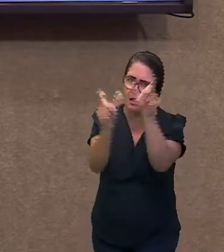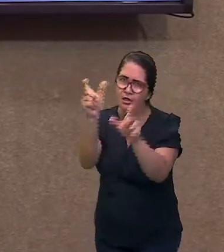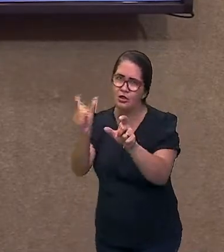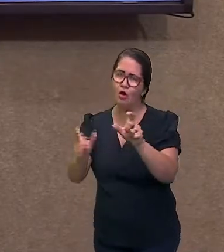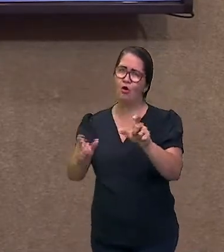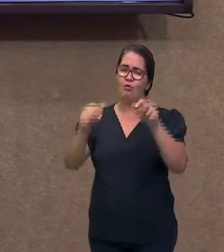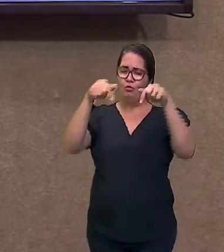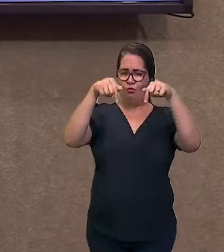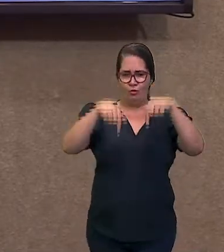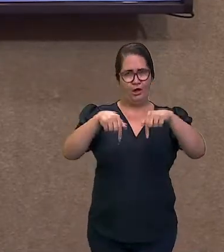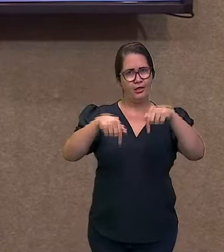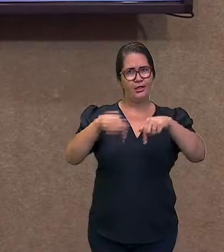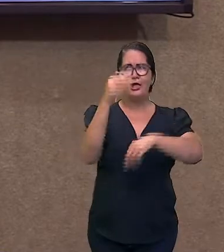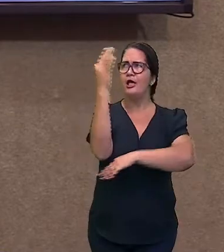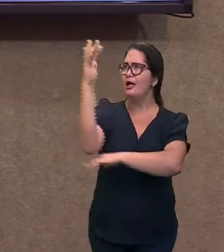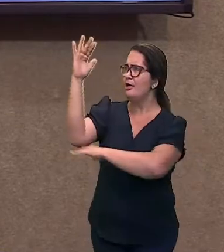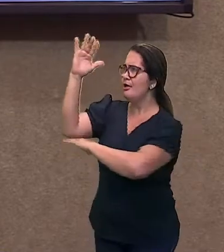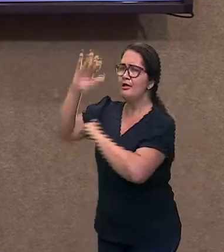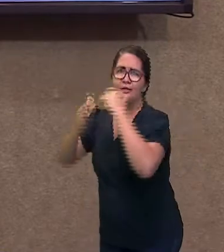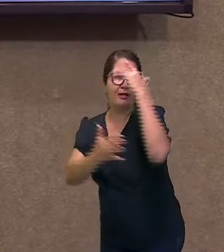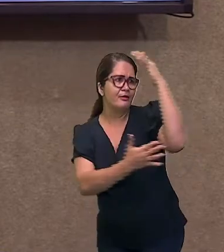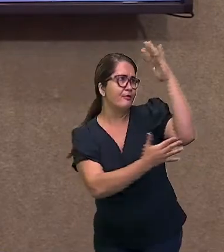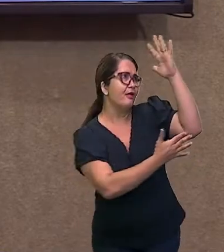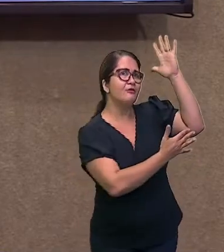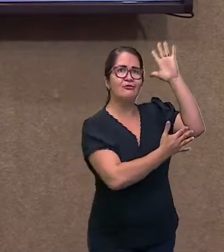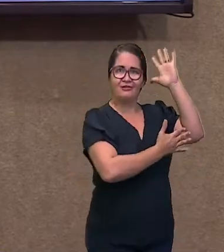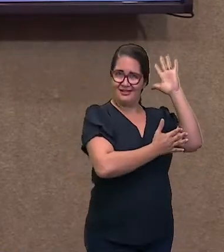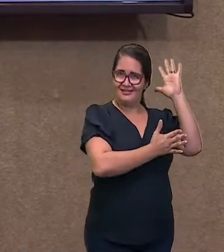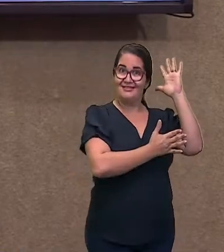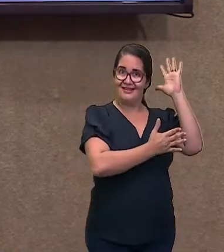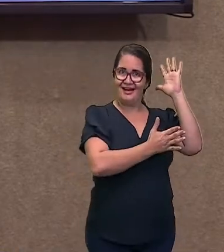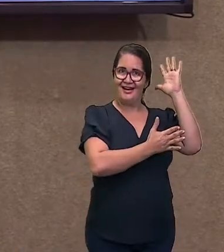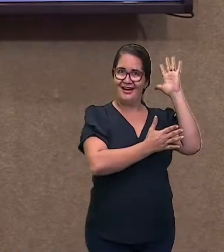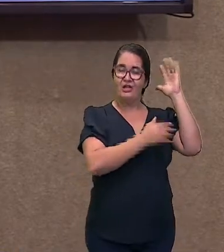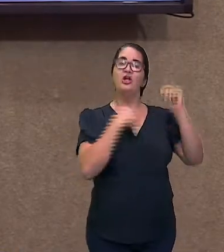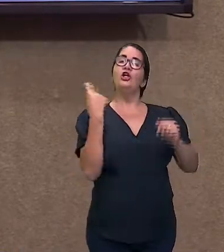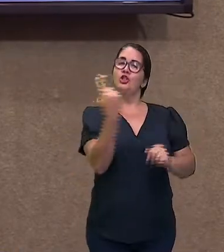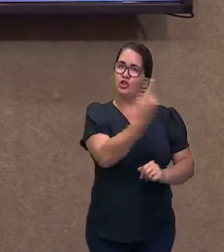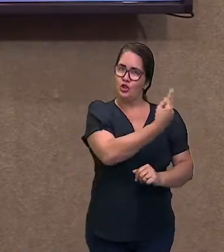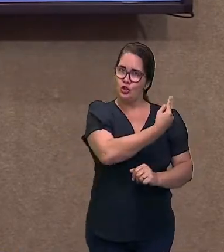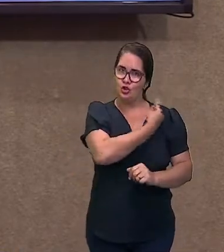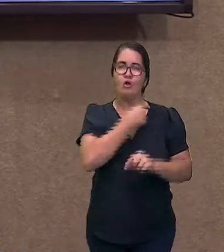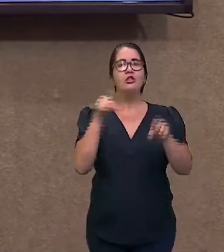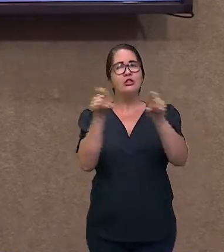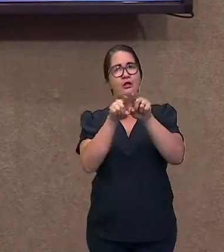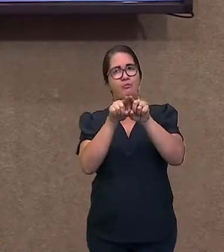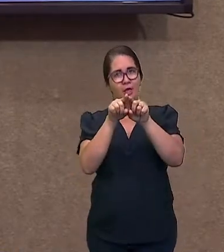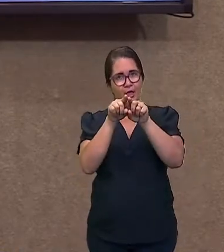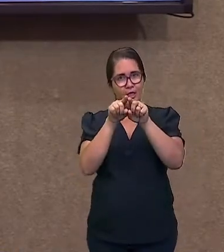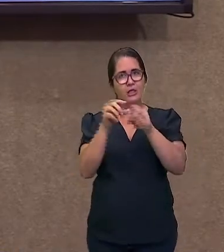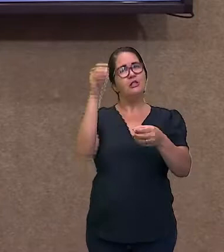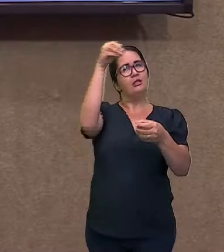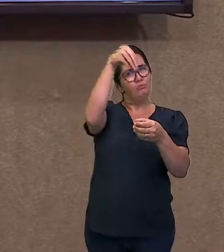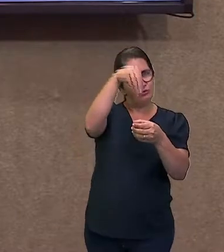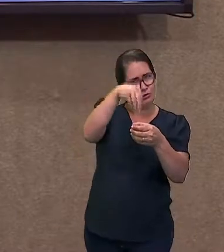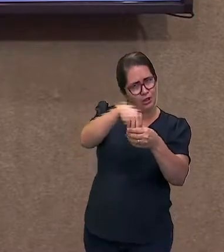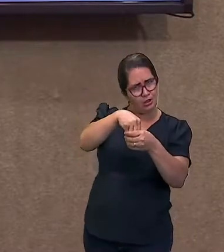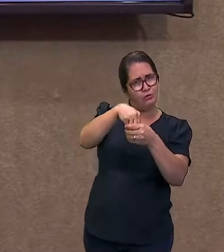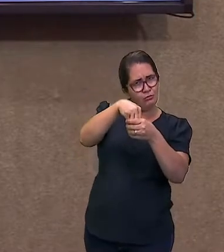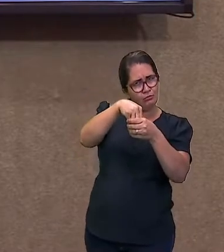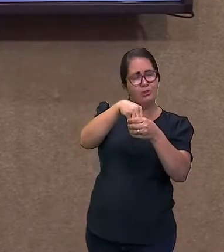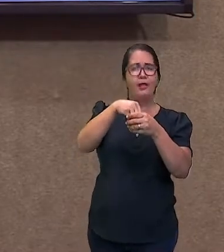este meio ambiente onde nós estamos inseridos, com o outro ser vivo que faz parte deste meio ambiente,